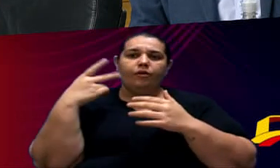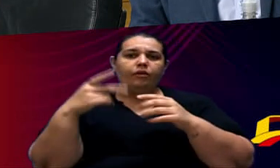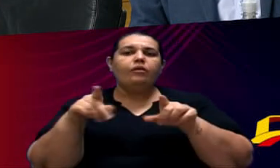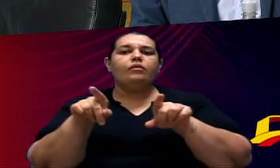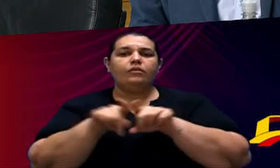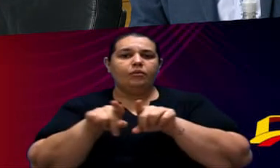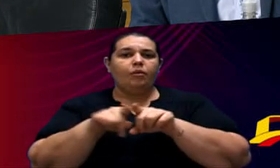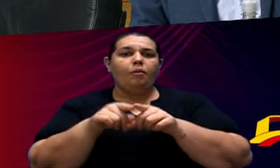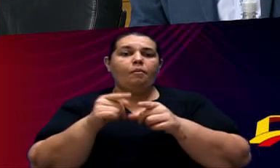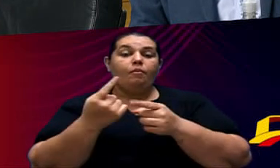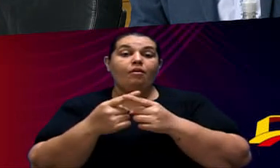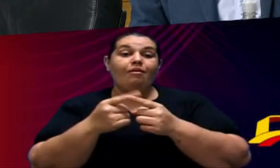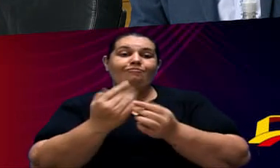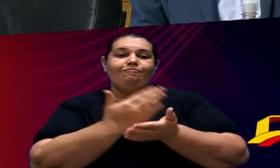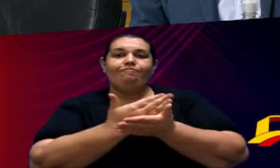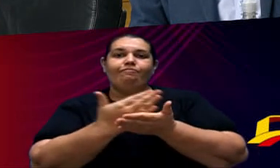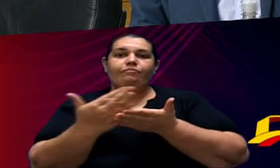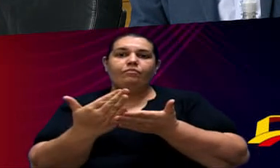esta Iniciativa